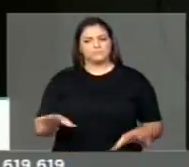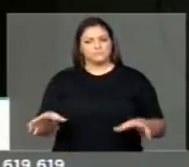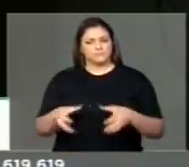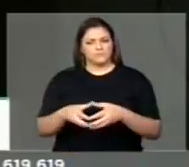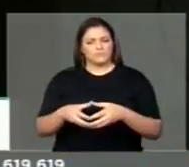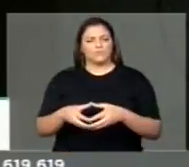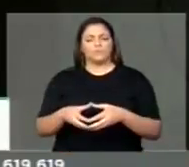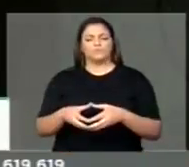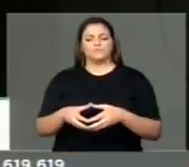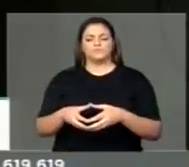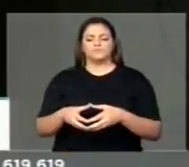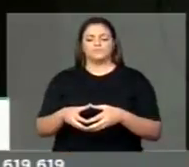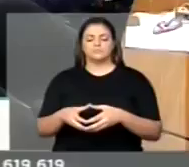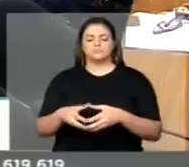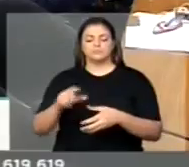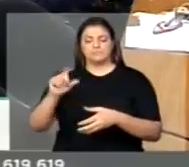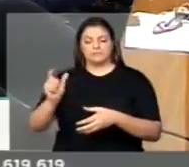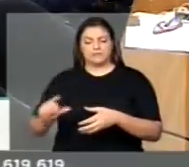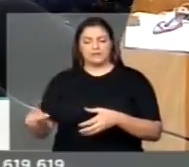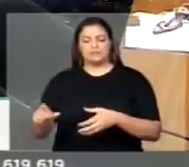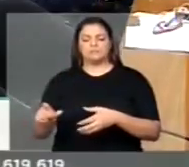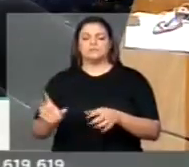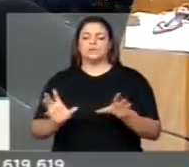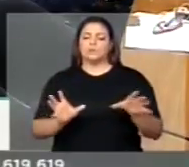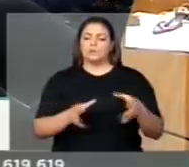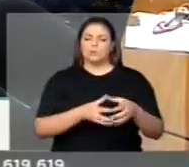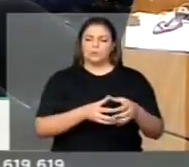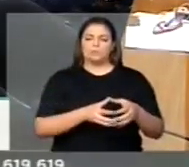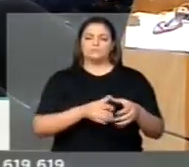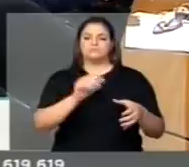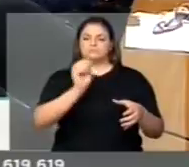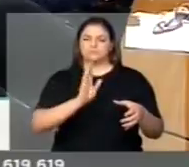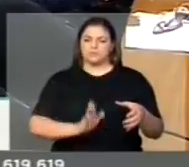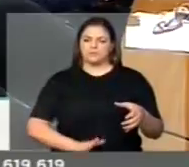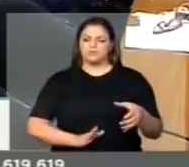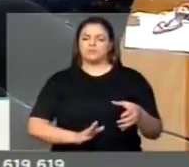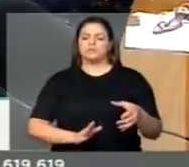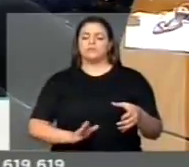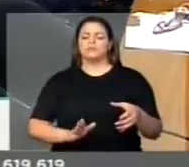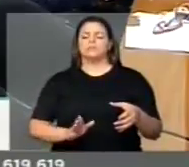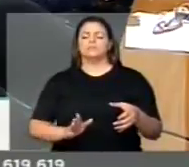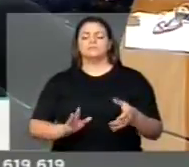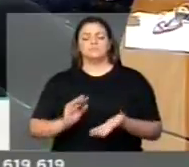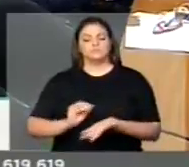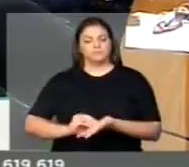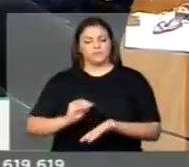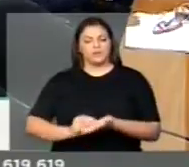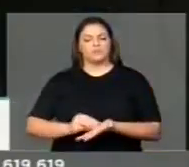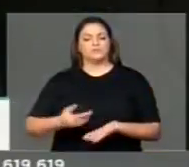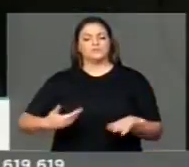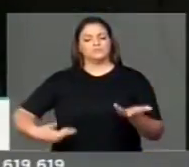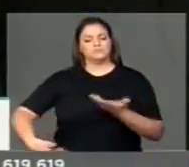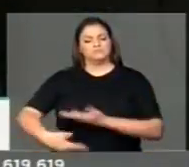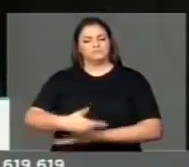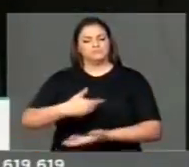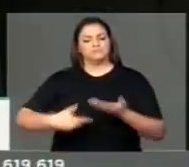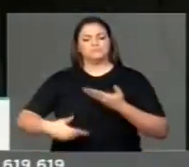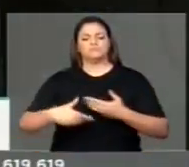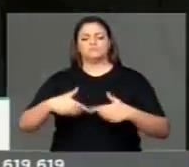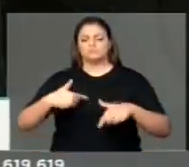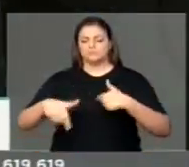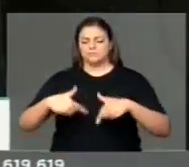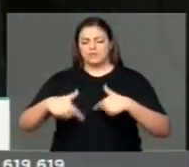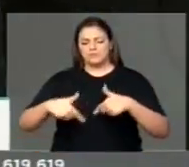no Brasil e dos parlamentares brasileiros, também que se reúnem conosco na Itália, muitas missões não só de